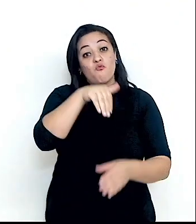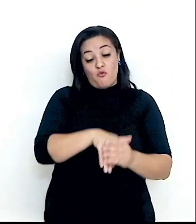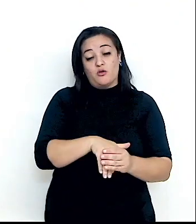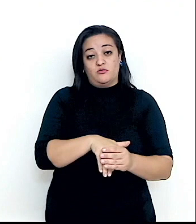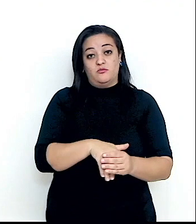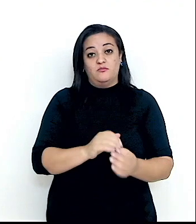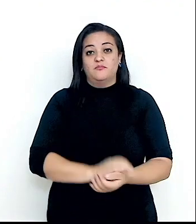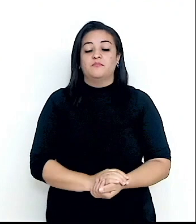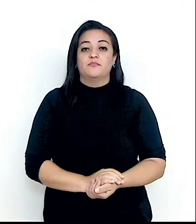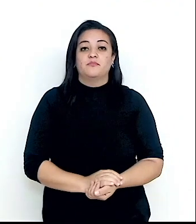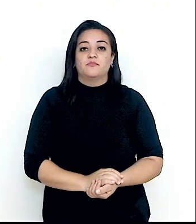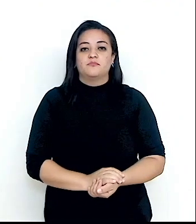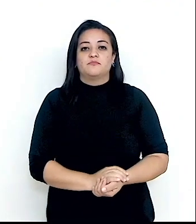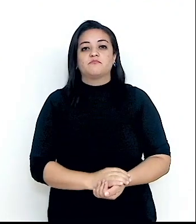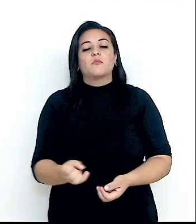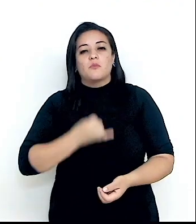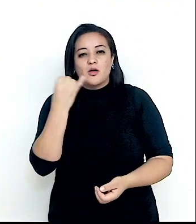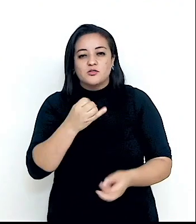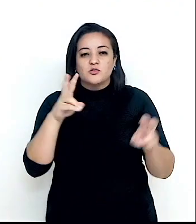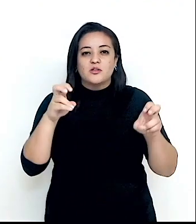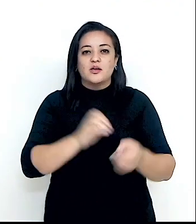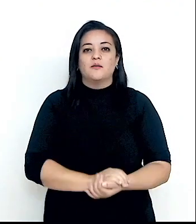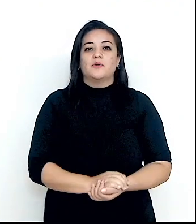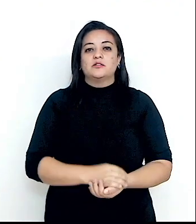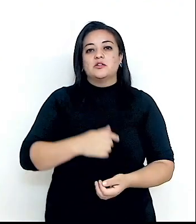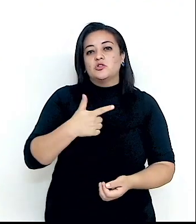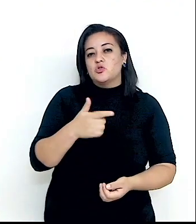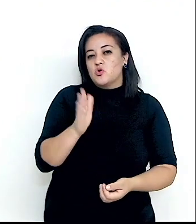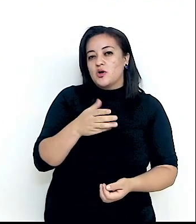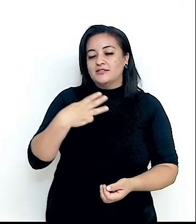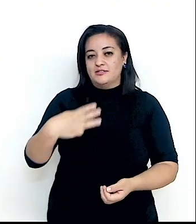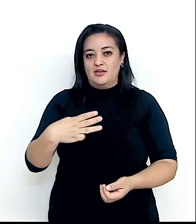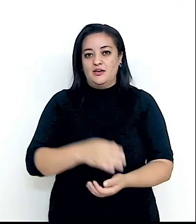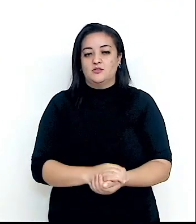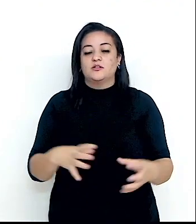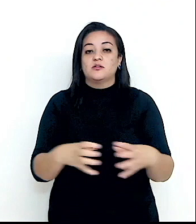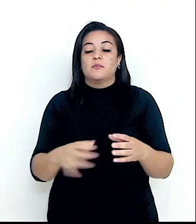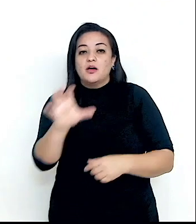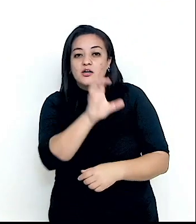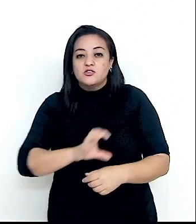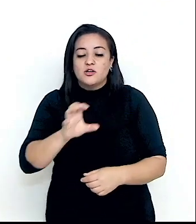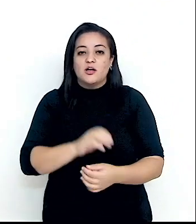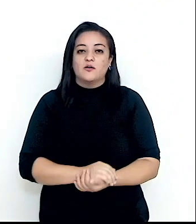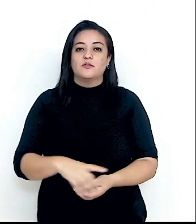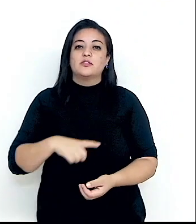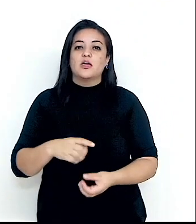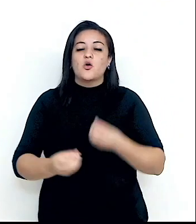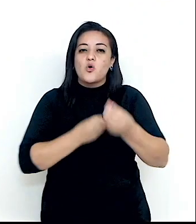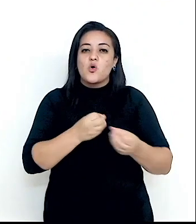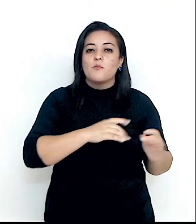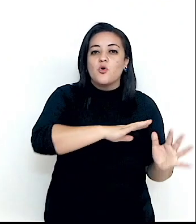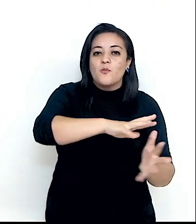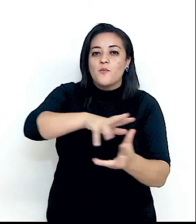simples, para assuntos muito importantes de dois terços. A Assembleia Geral, tal como o mundo,